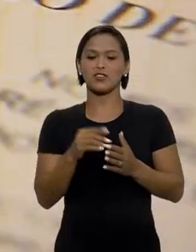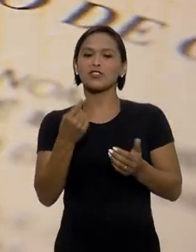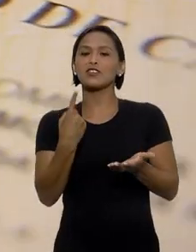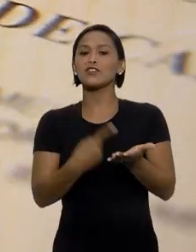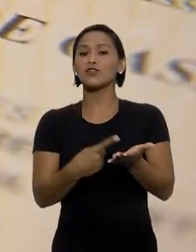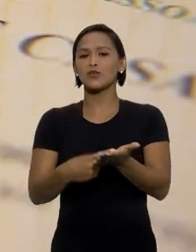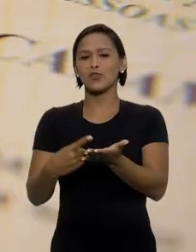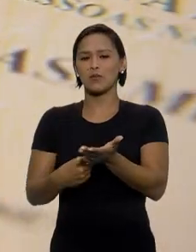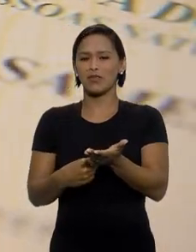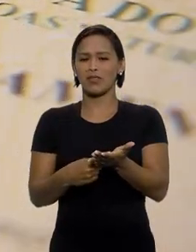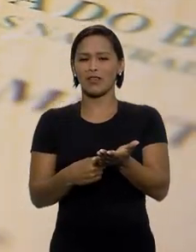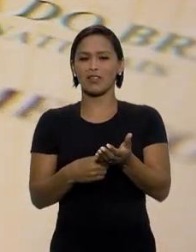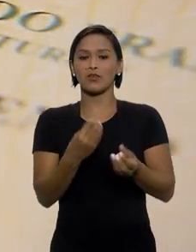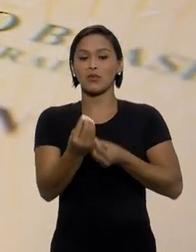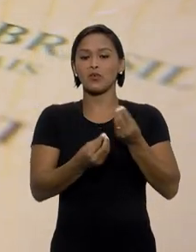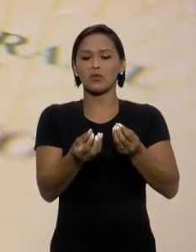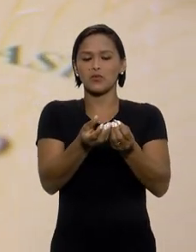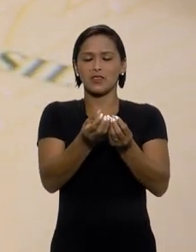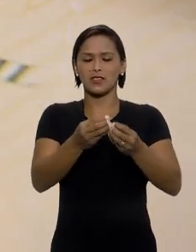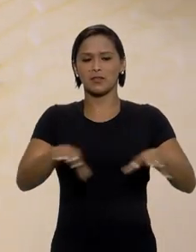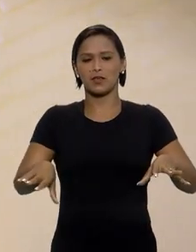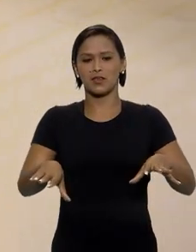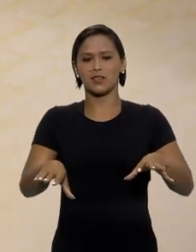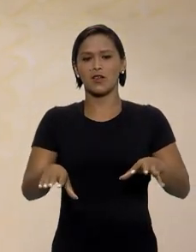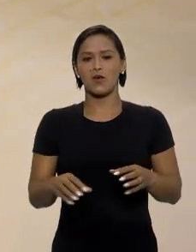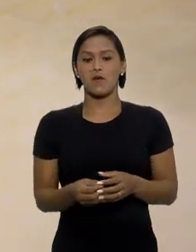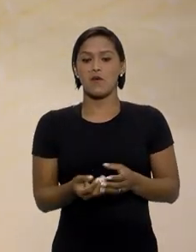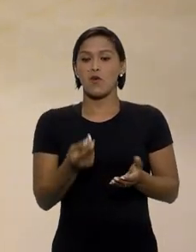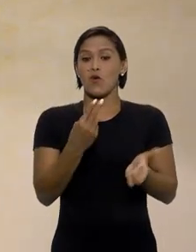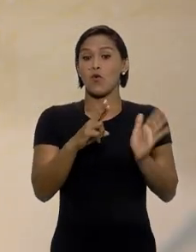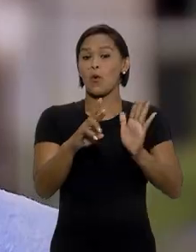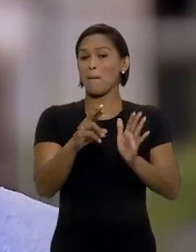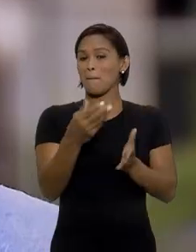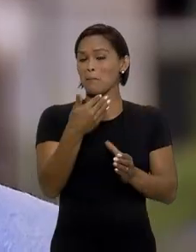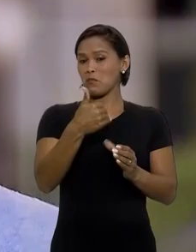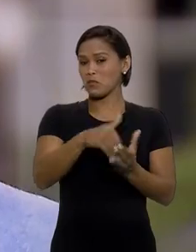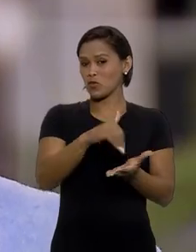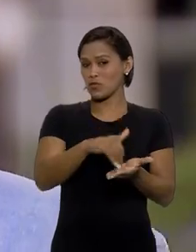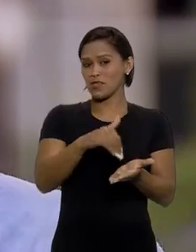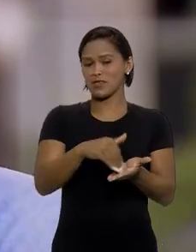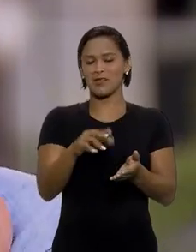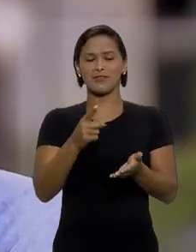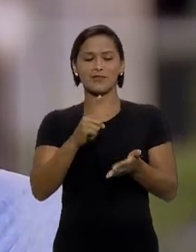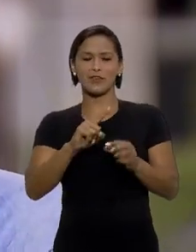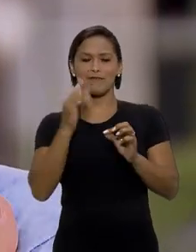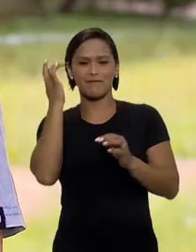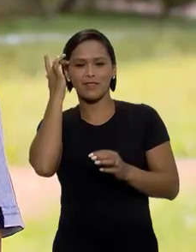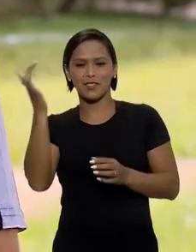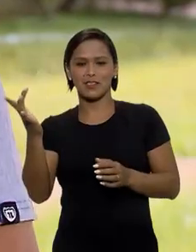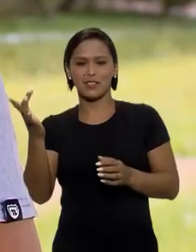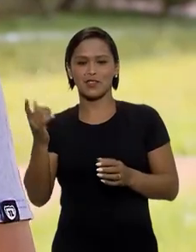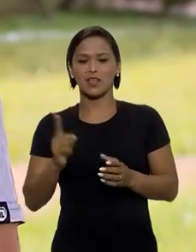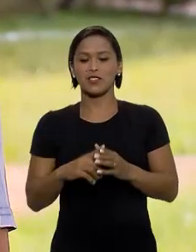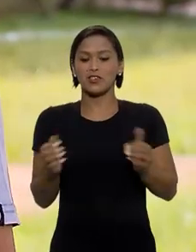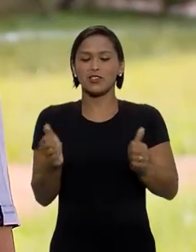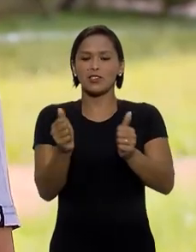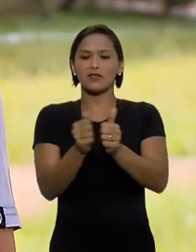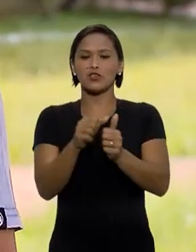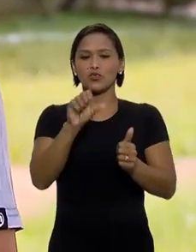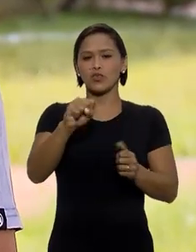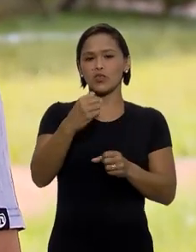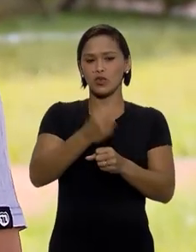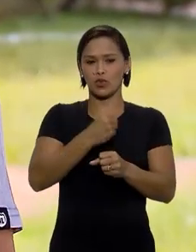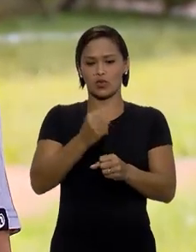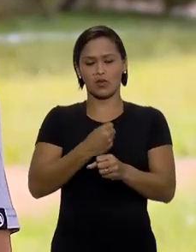definido o tipo de partilha no momento da união, o processo de divisão dos bens foi feito sem nenhum problema. A gente estava junto há oito